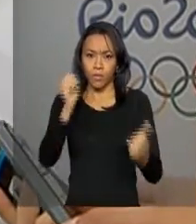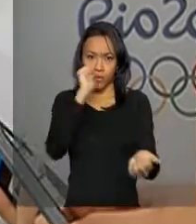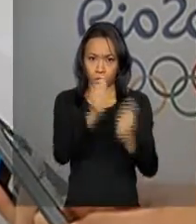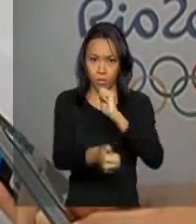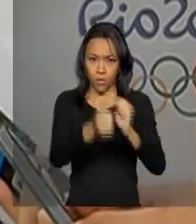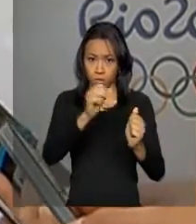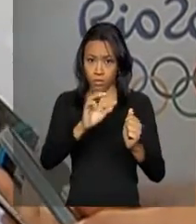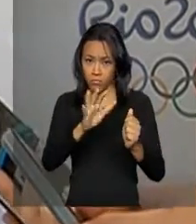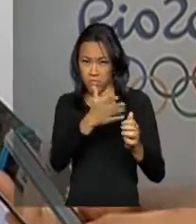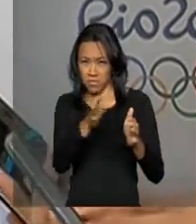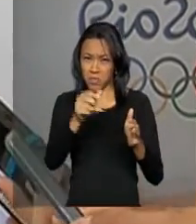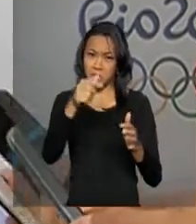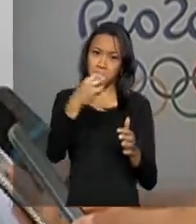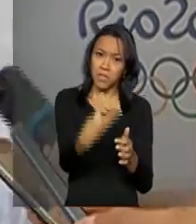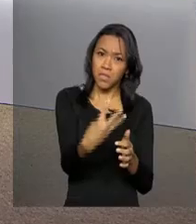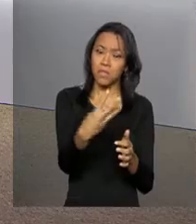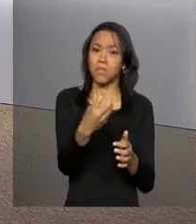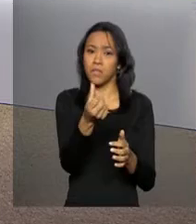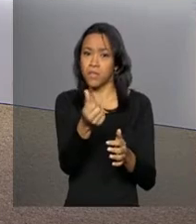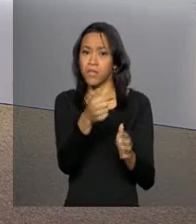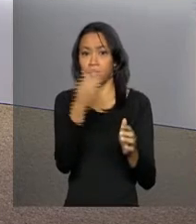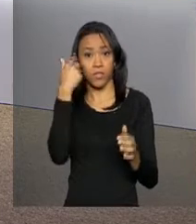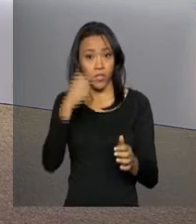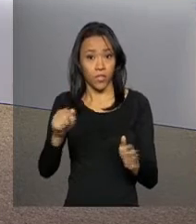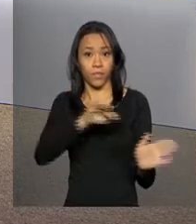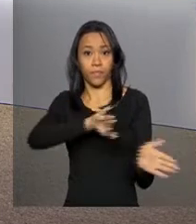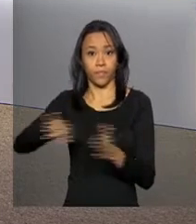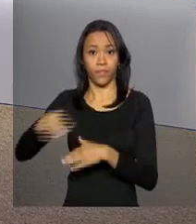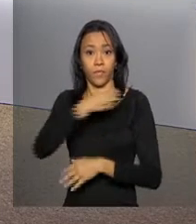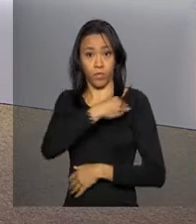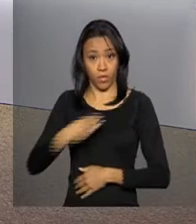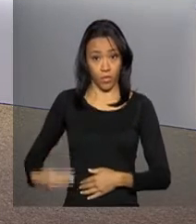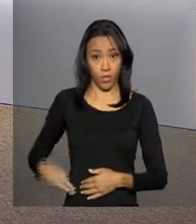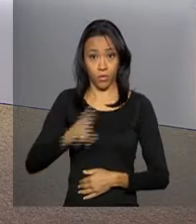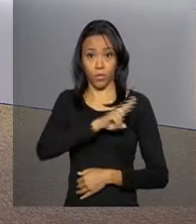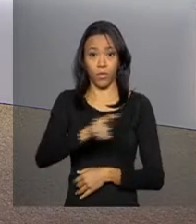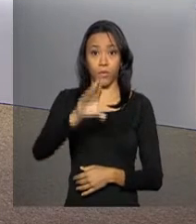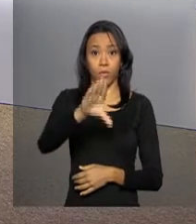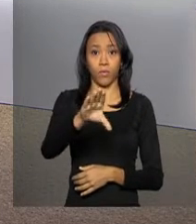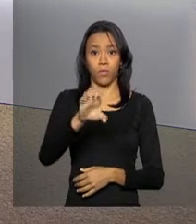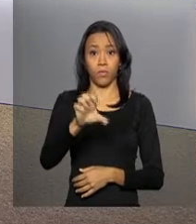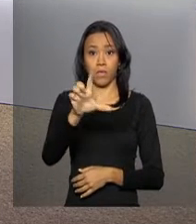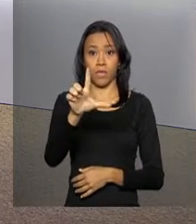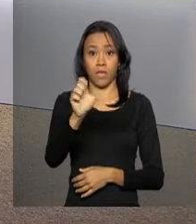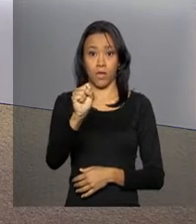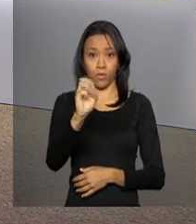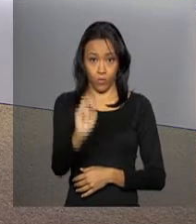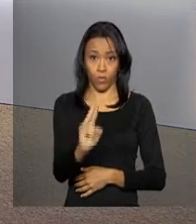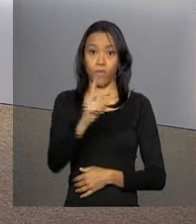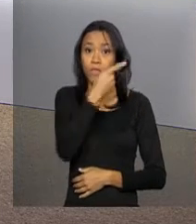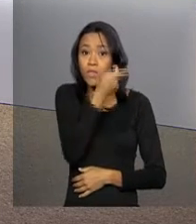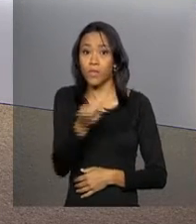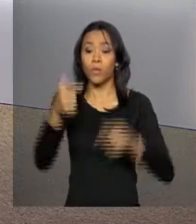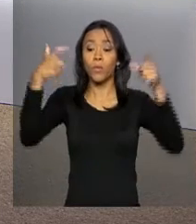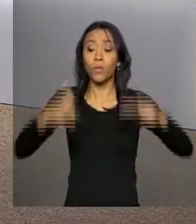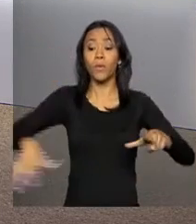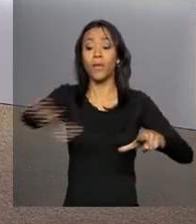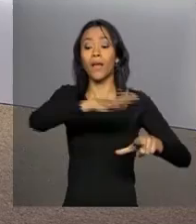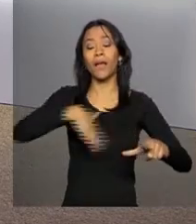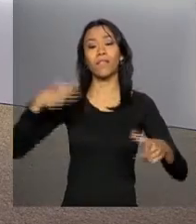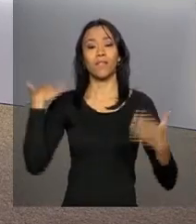depois seis ou sete dias no Paralímpicos. O ministro Celso Pancera também visitou a área que servirá de lazer para os